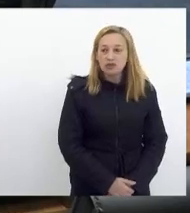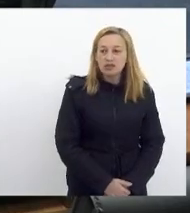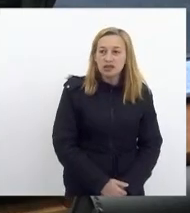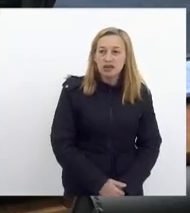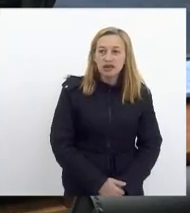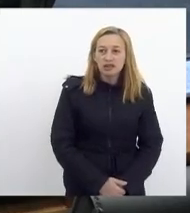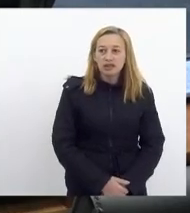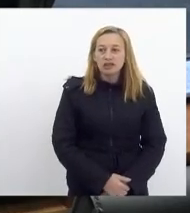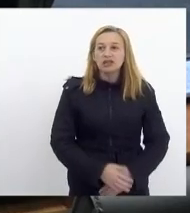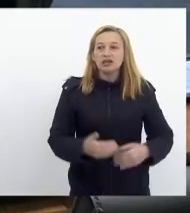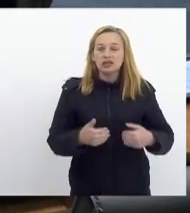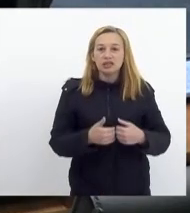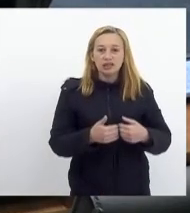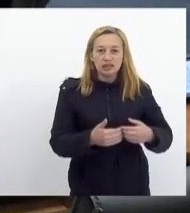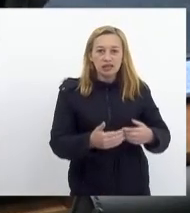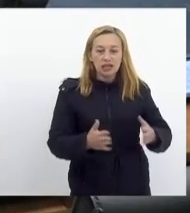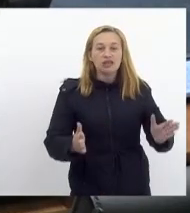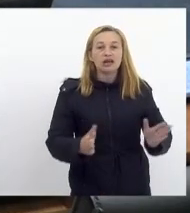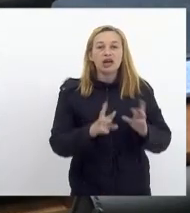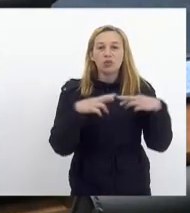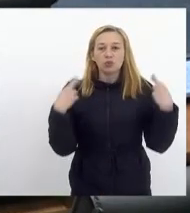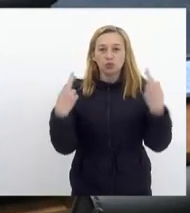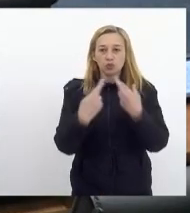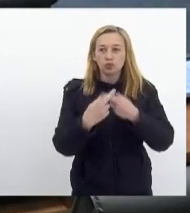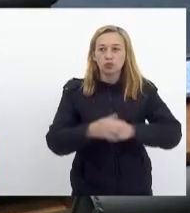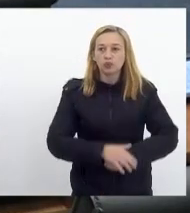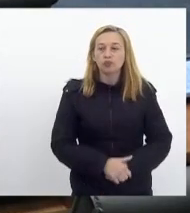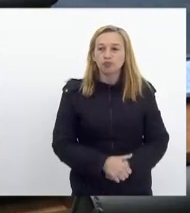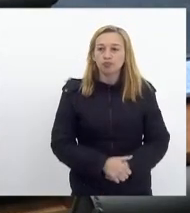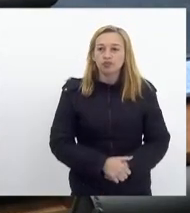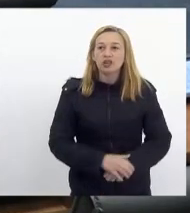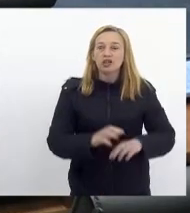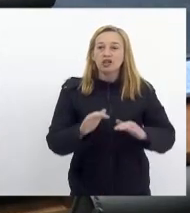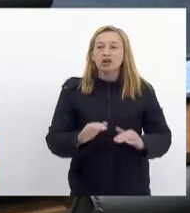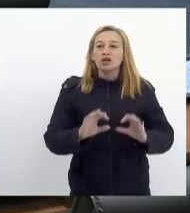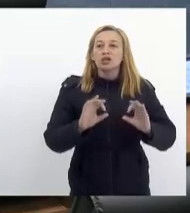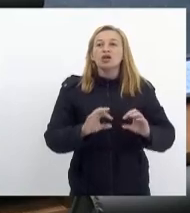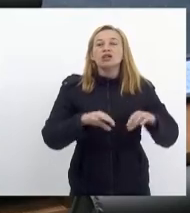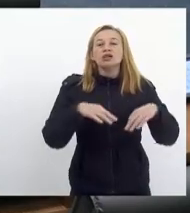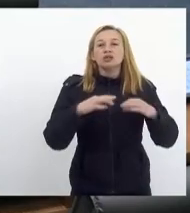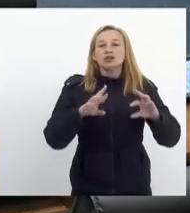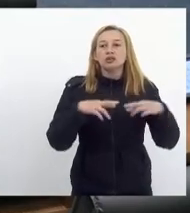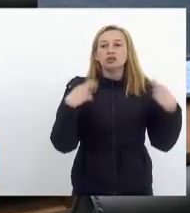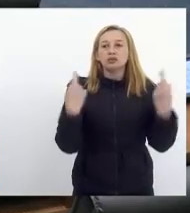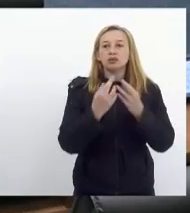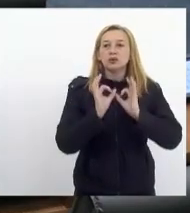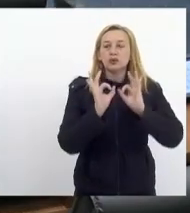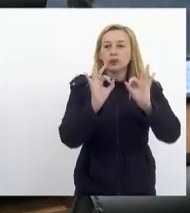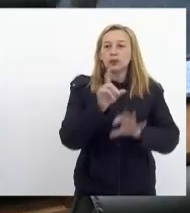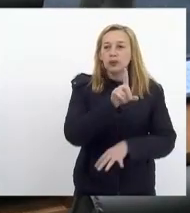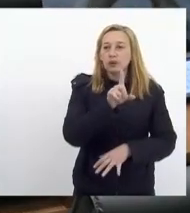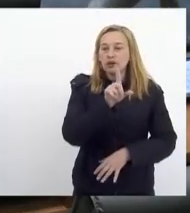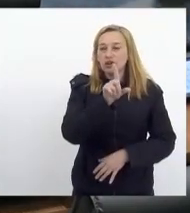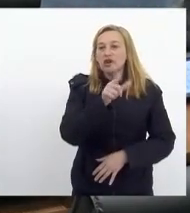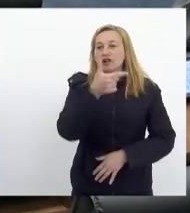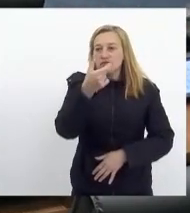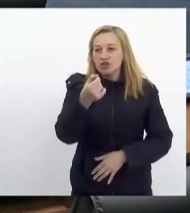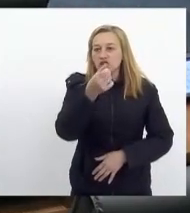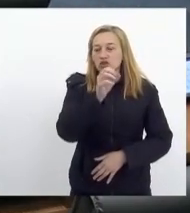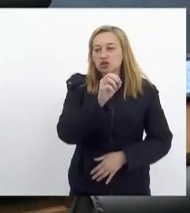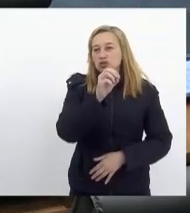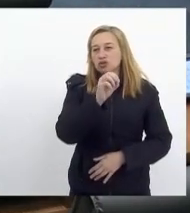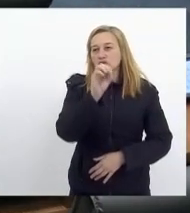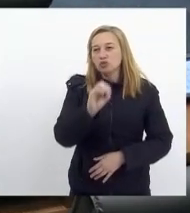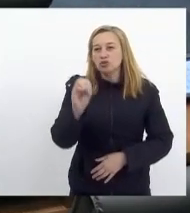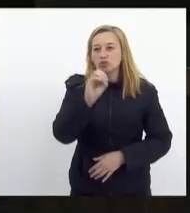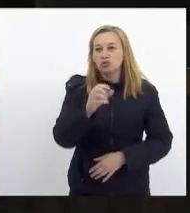Está reaberta a sessão, sessão do dia 20 de outubro de 2021, passa-se a ordem do